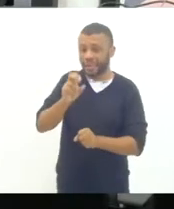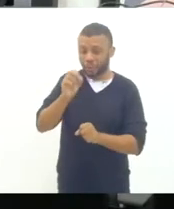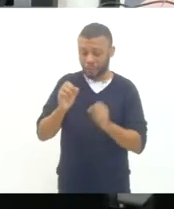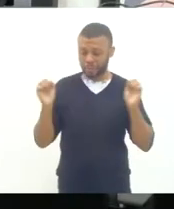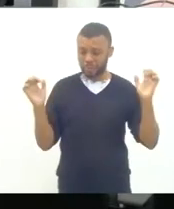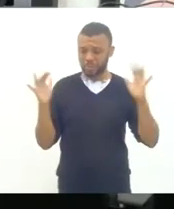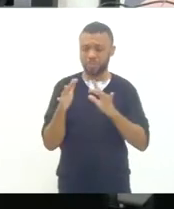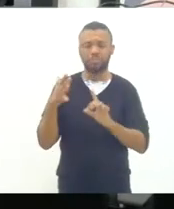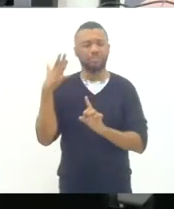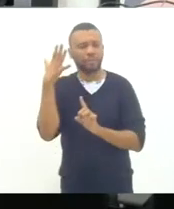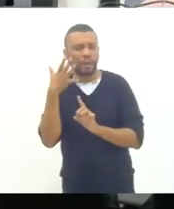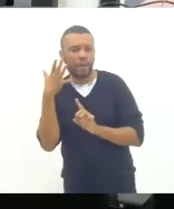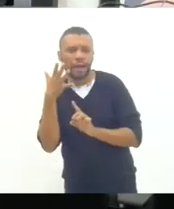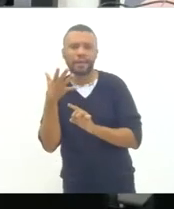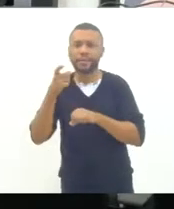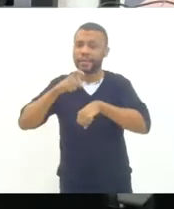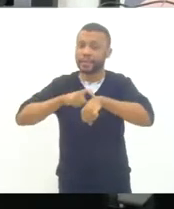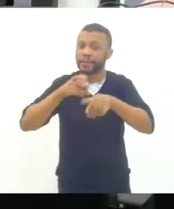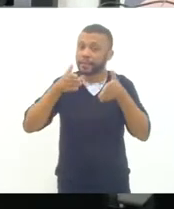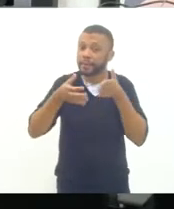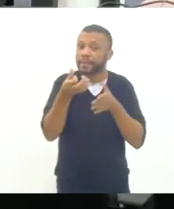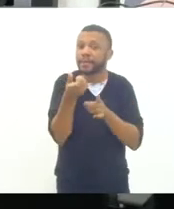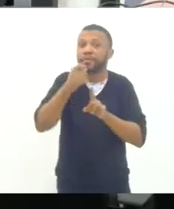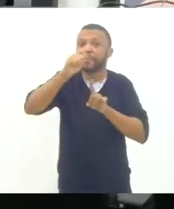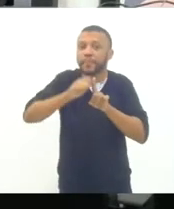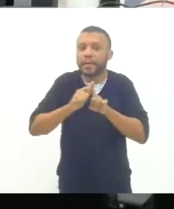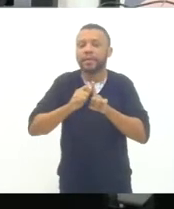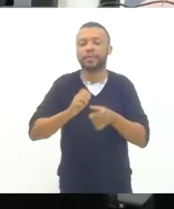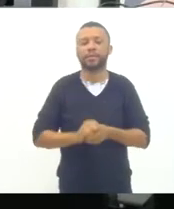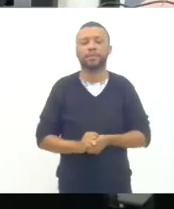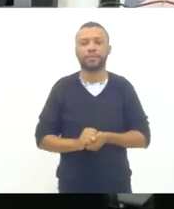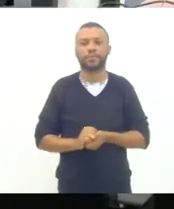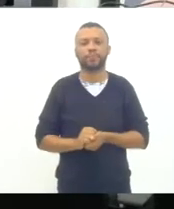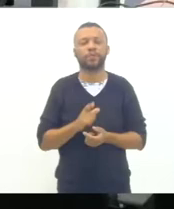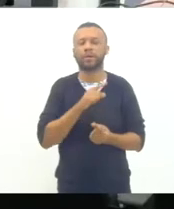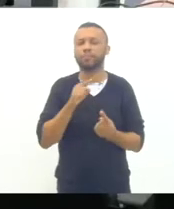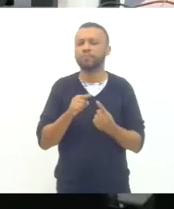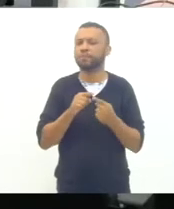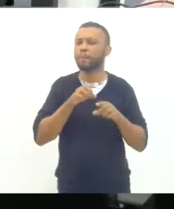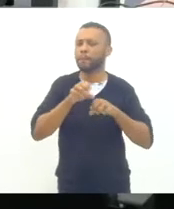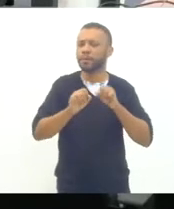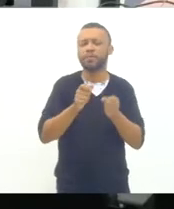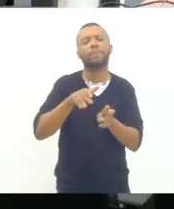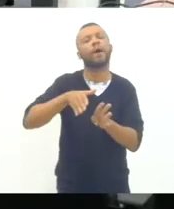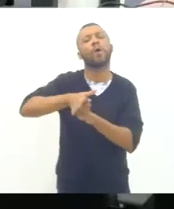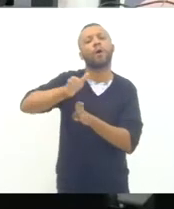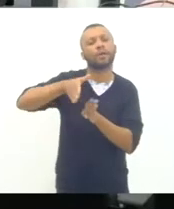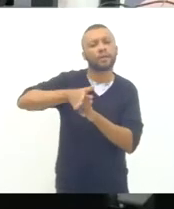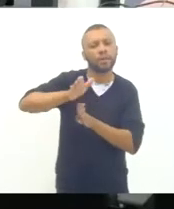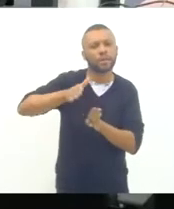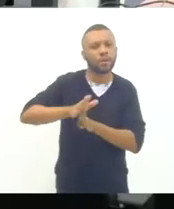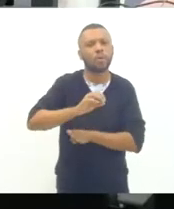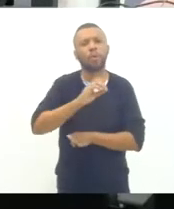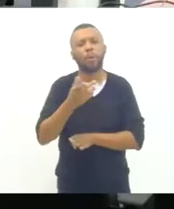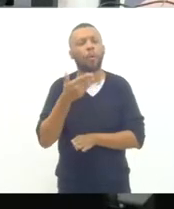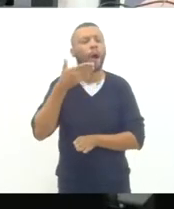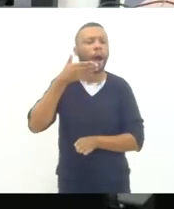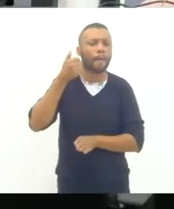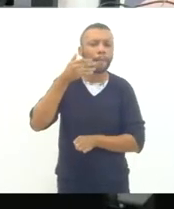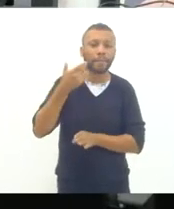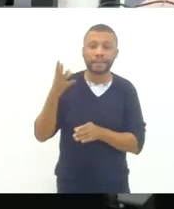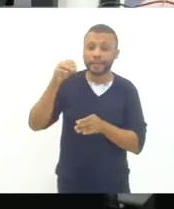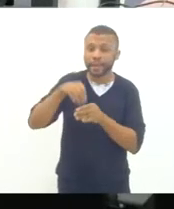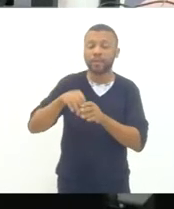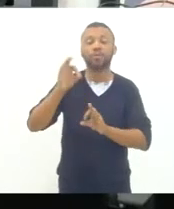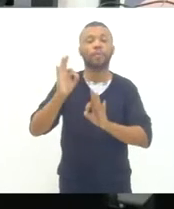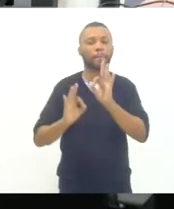tempo ao longo de um período de seis meses buscando tanto uma orientação quanto um aprimoramento do planejamento e